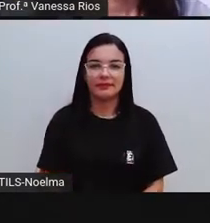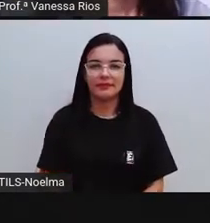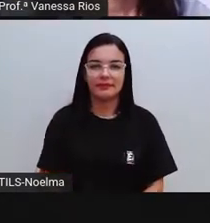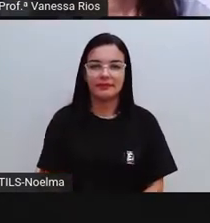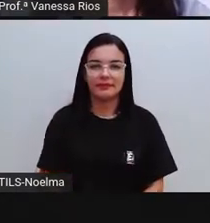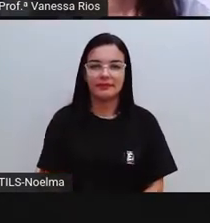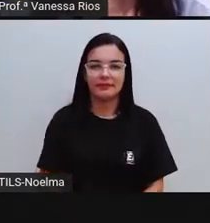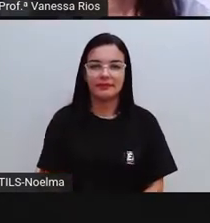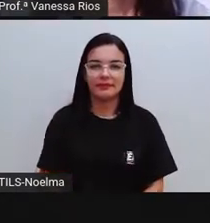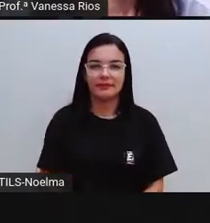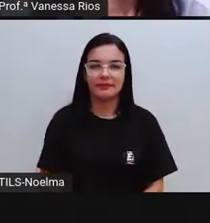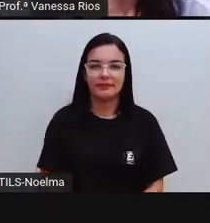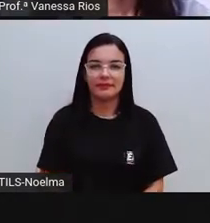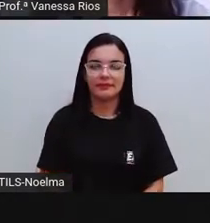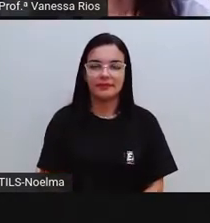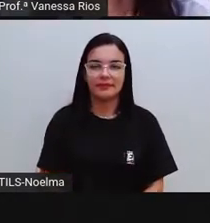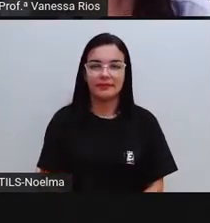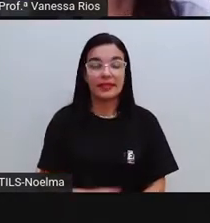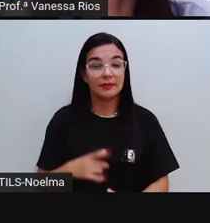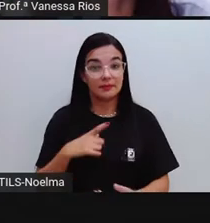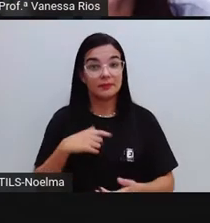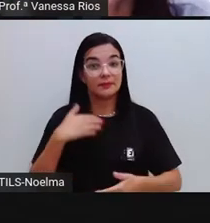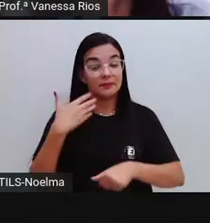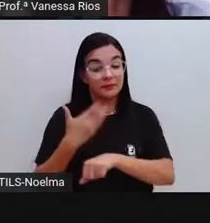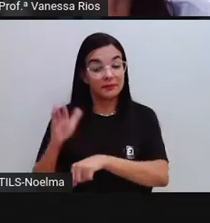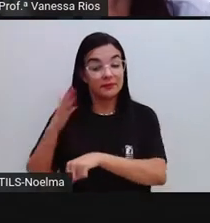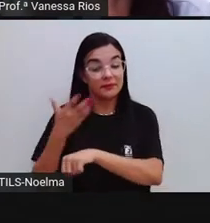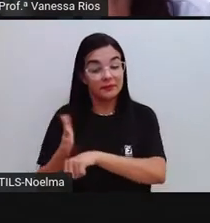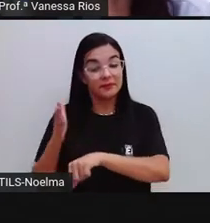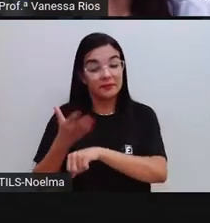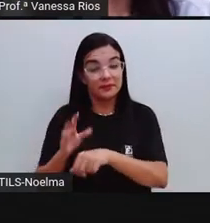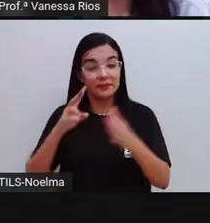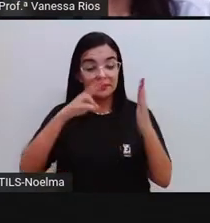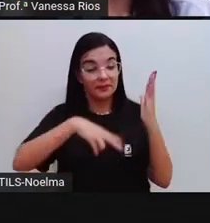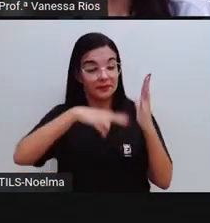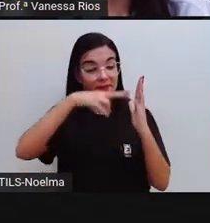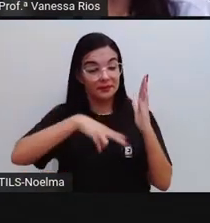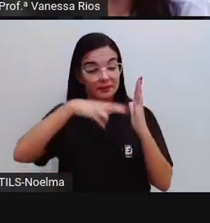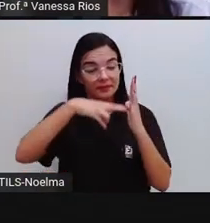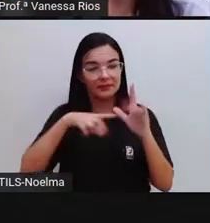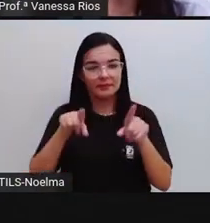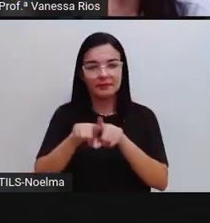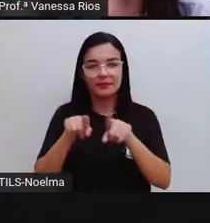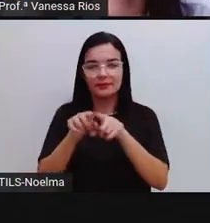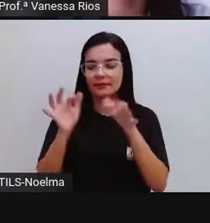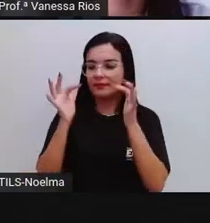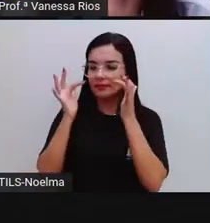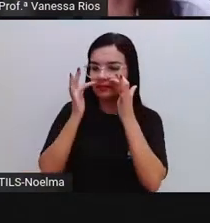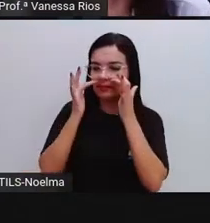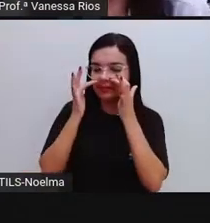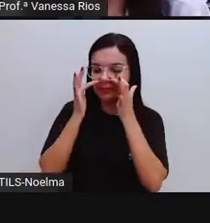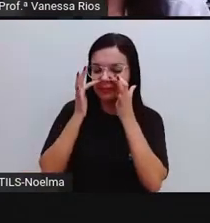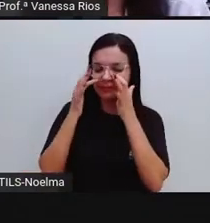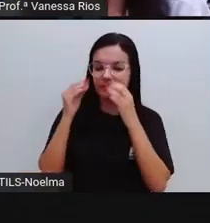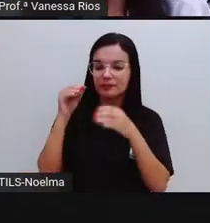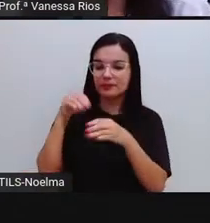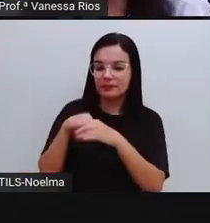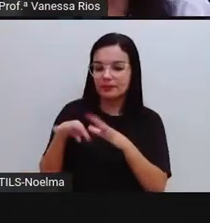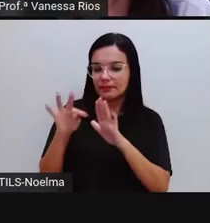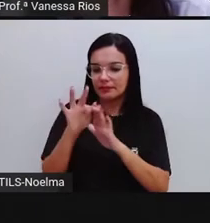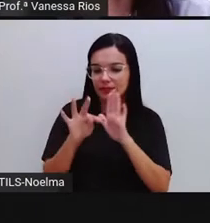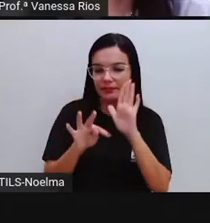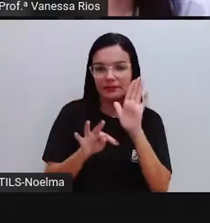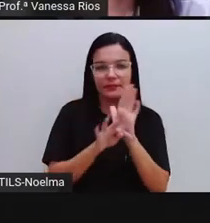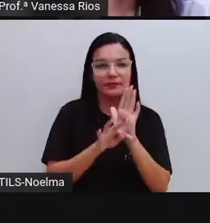E aí, para exercitarmos também a nossa leitura e observarmos, né? Dentro do texto, dentro das